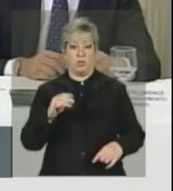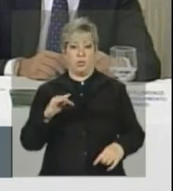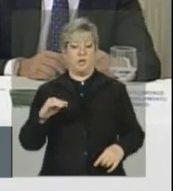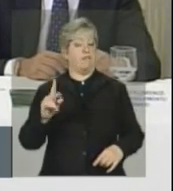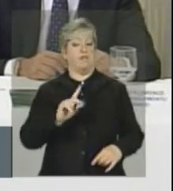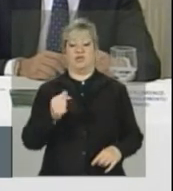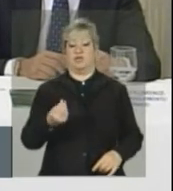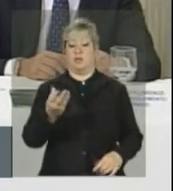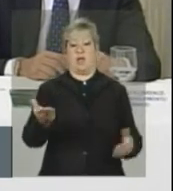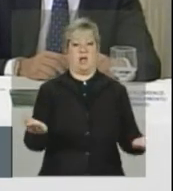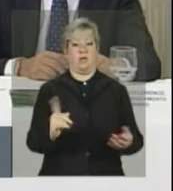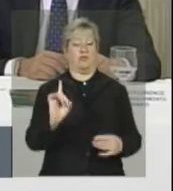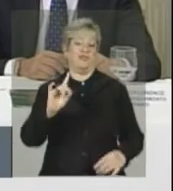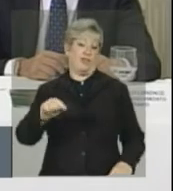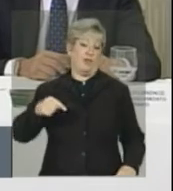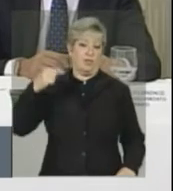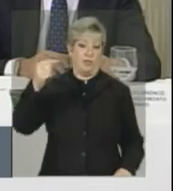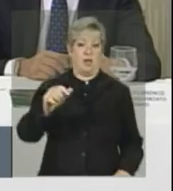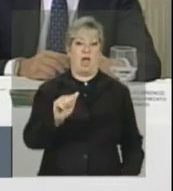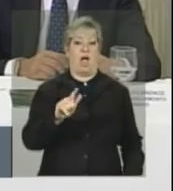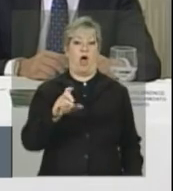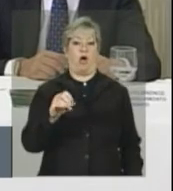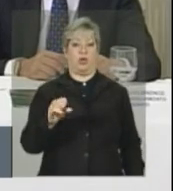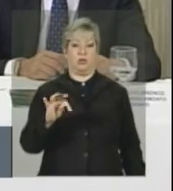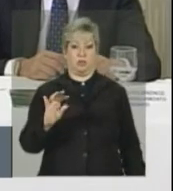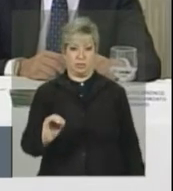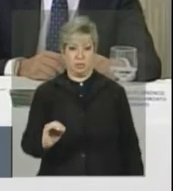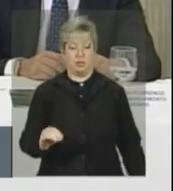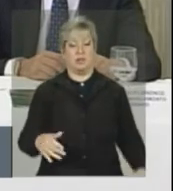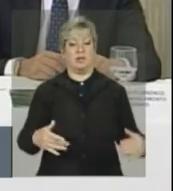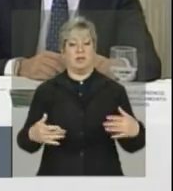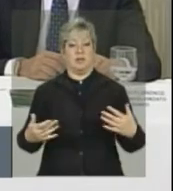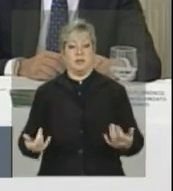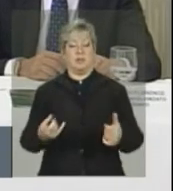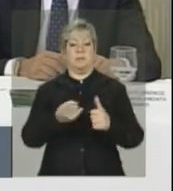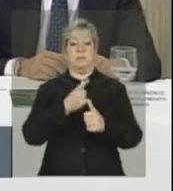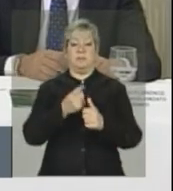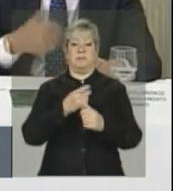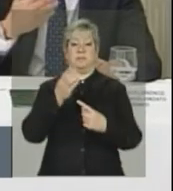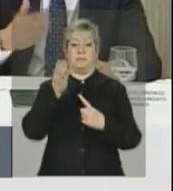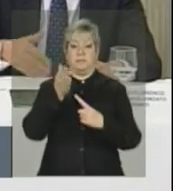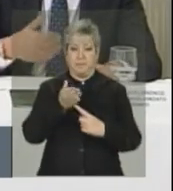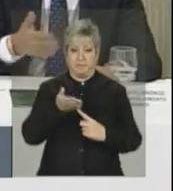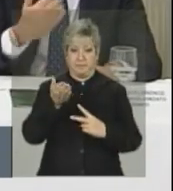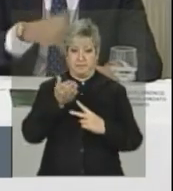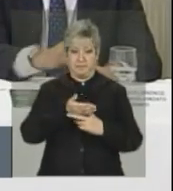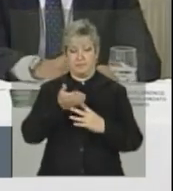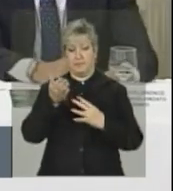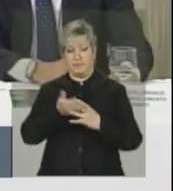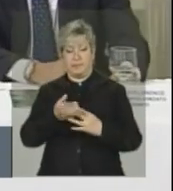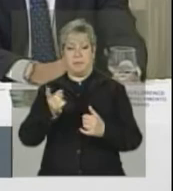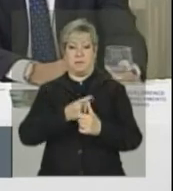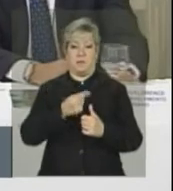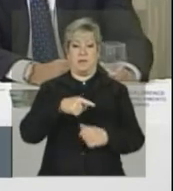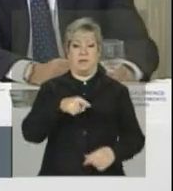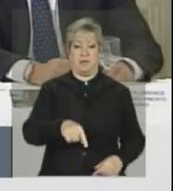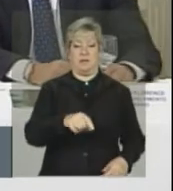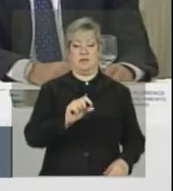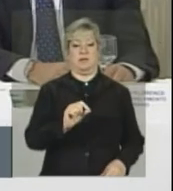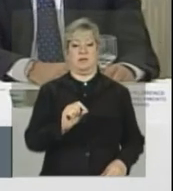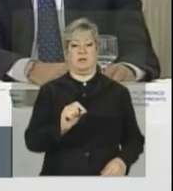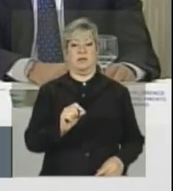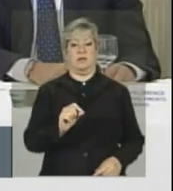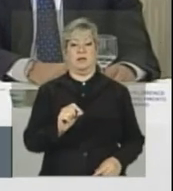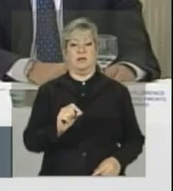o dinheiro agora, você só vai dar em agosto. E aí, vai a primeira parcela, essa parcela vai ser usada ou para